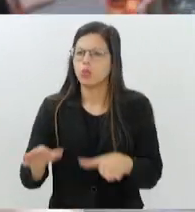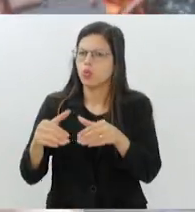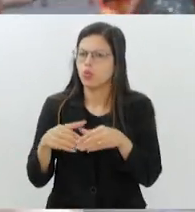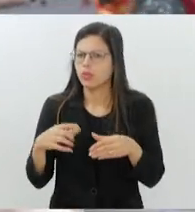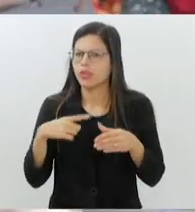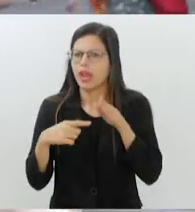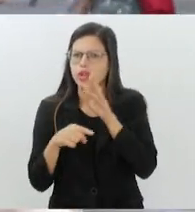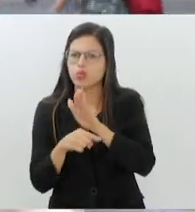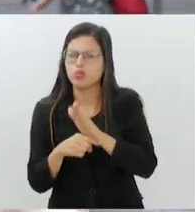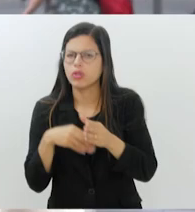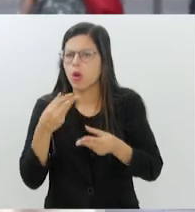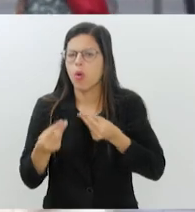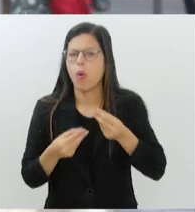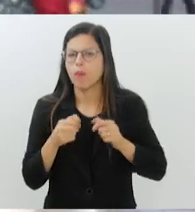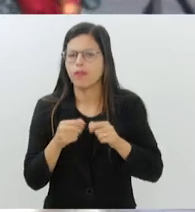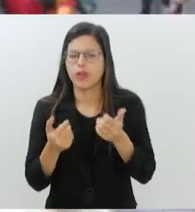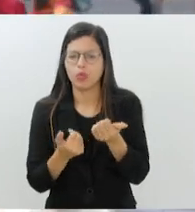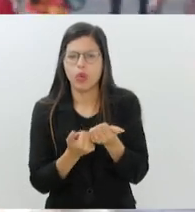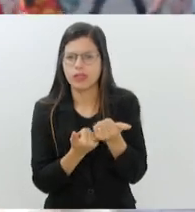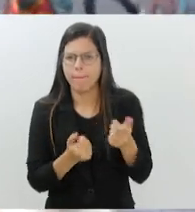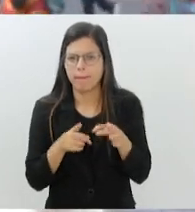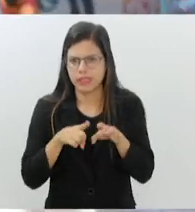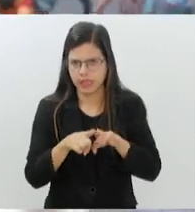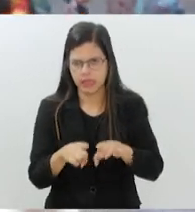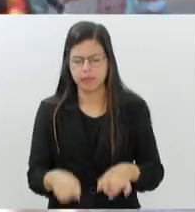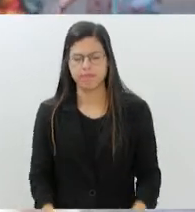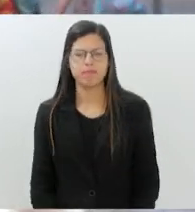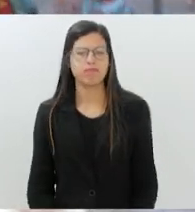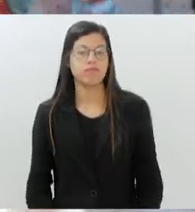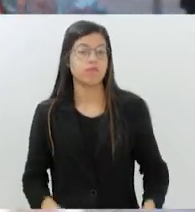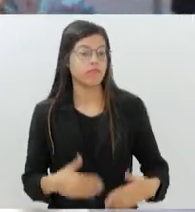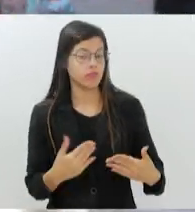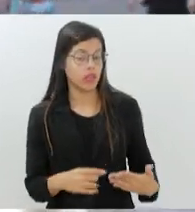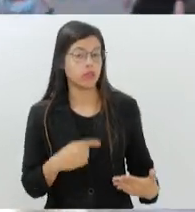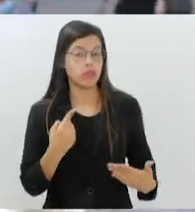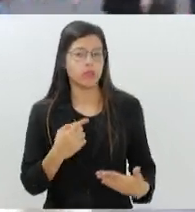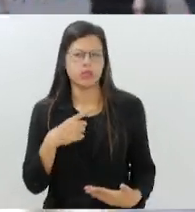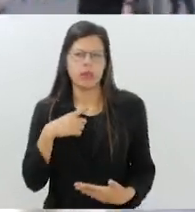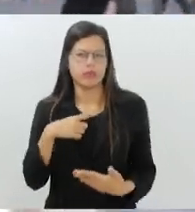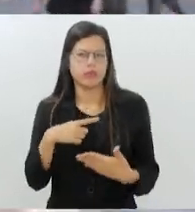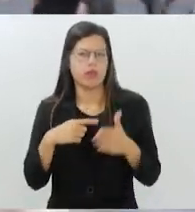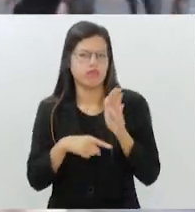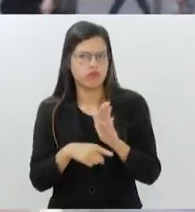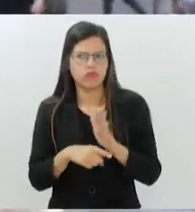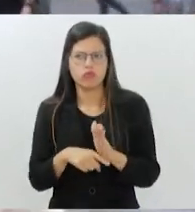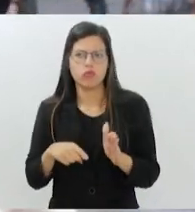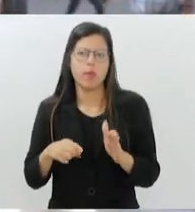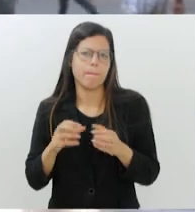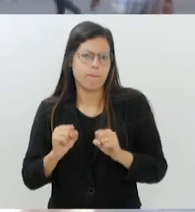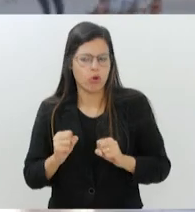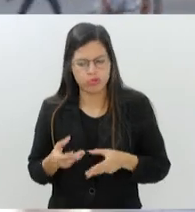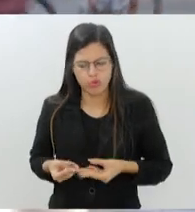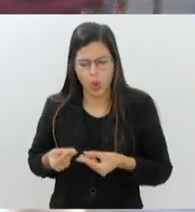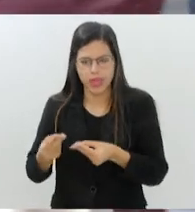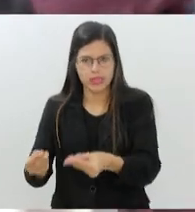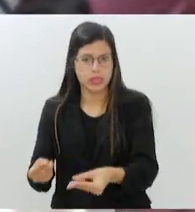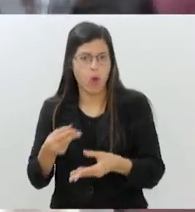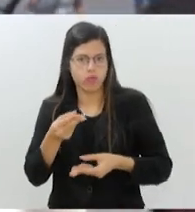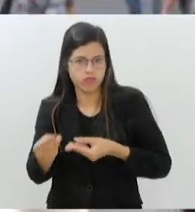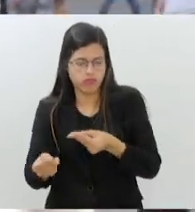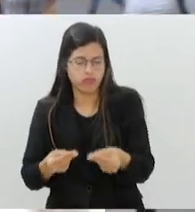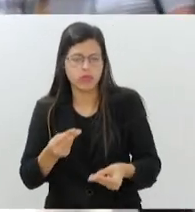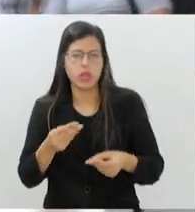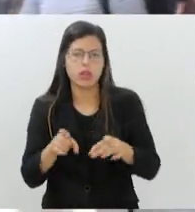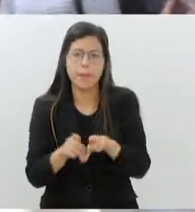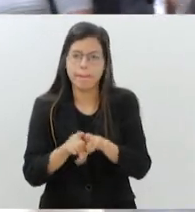feitas essas parcerias? A Irmandade recebe a ajuda de várias maneiras. Ela pode receber doações, ela recebe a ajuda de